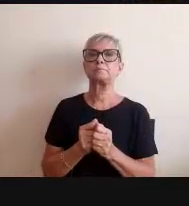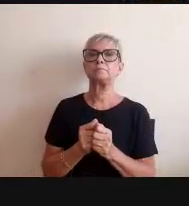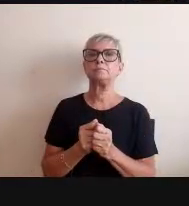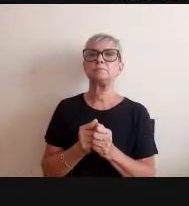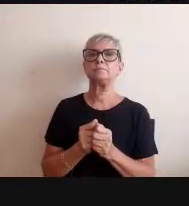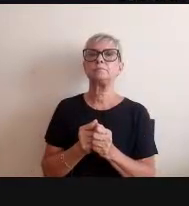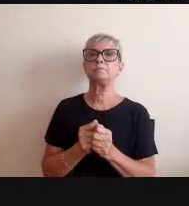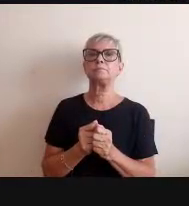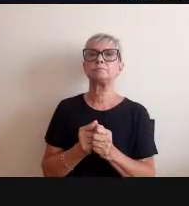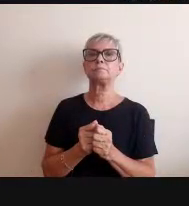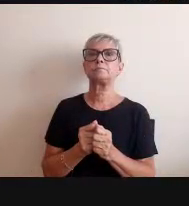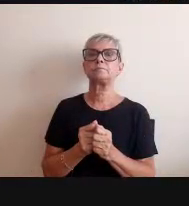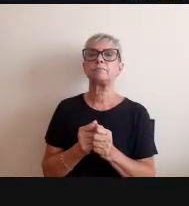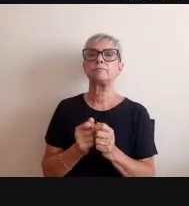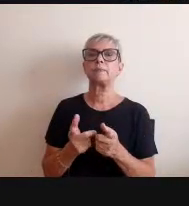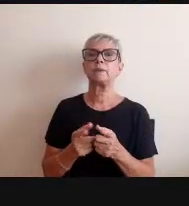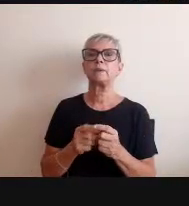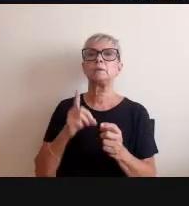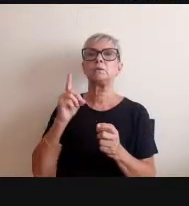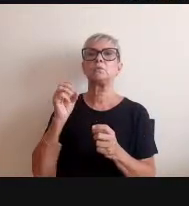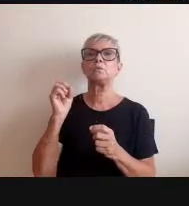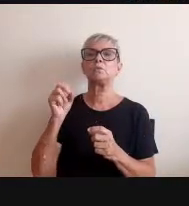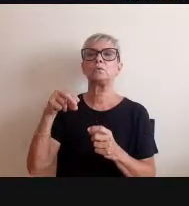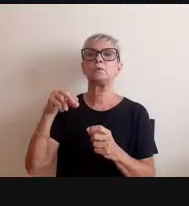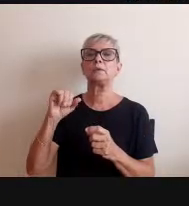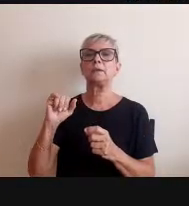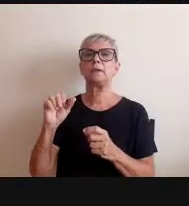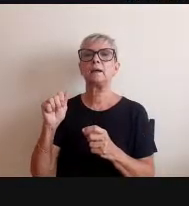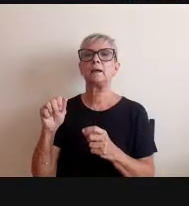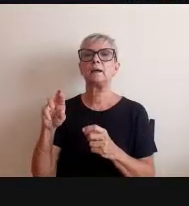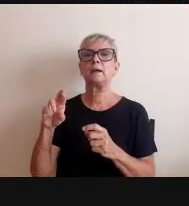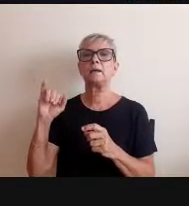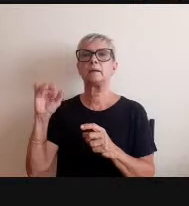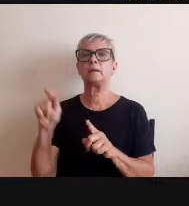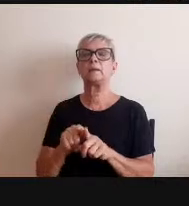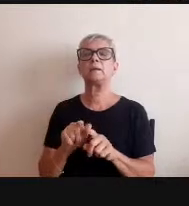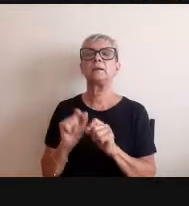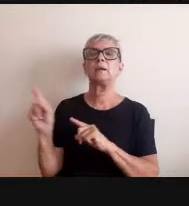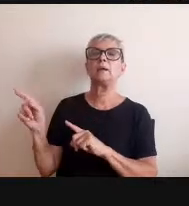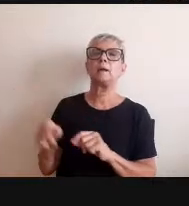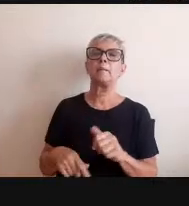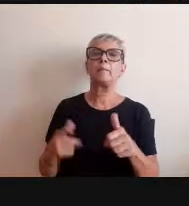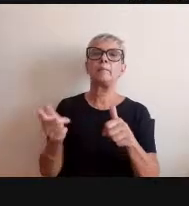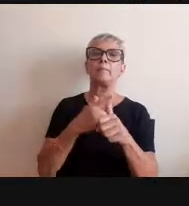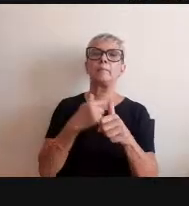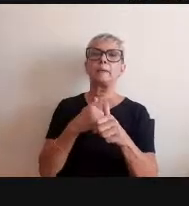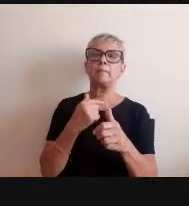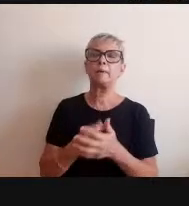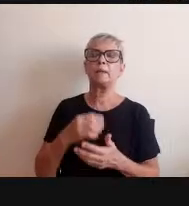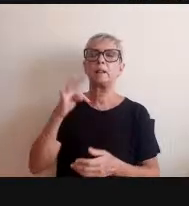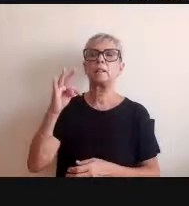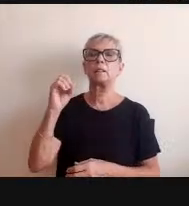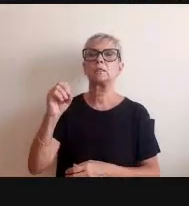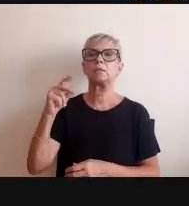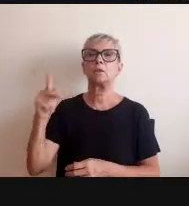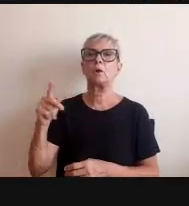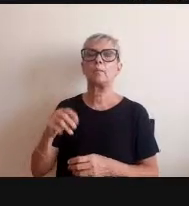Doniali Luna ela foi a primeira top model super modelo negra